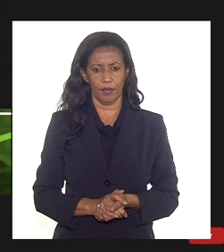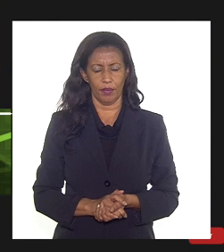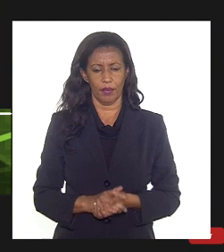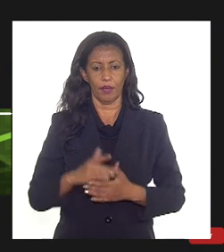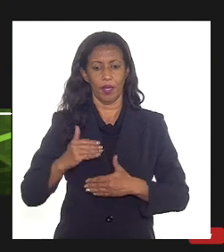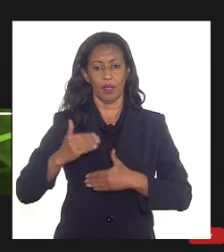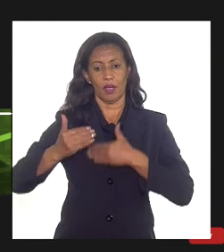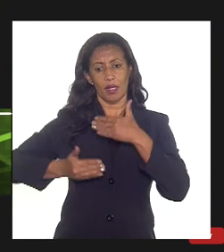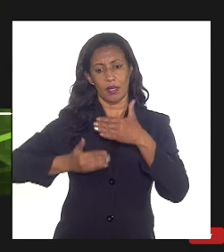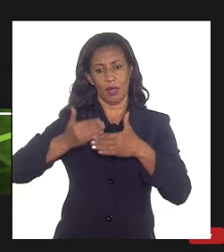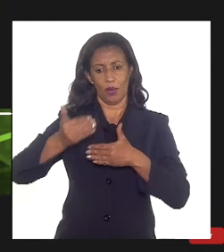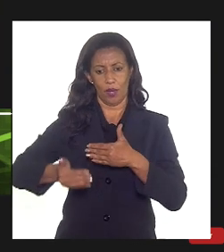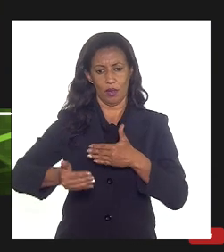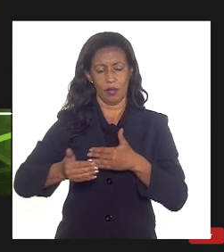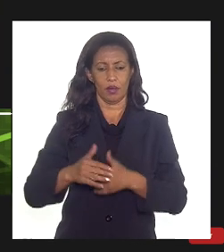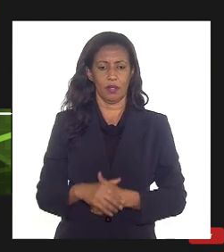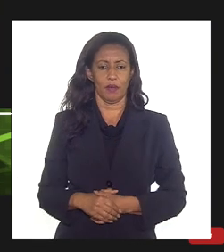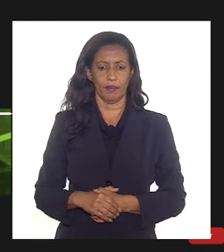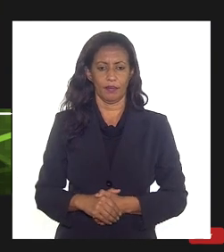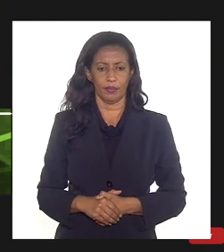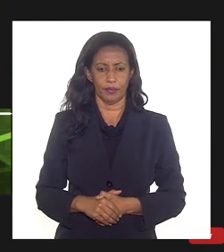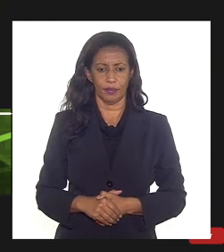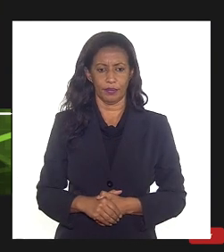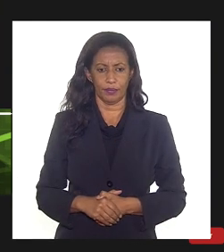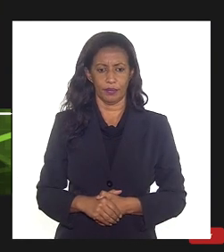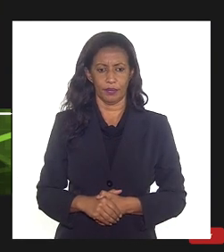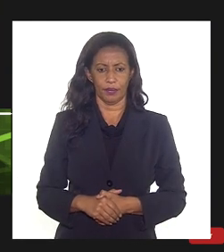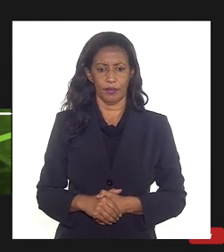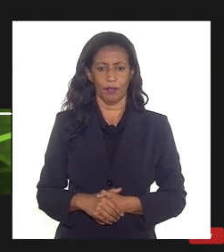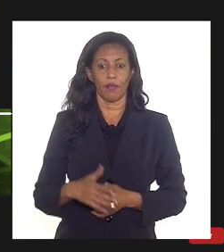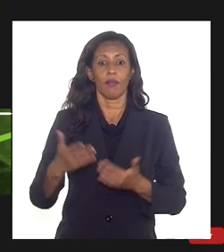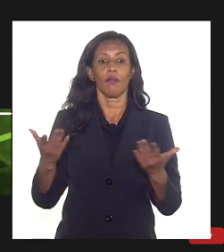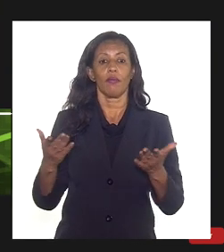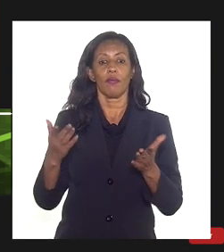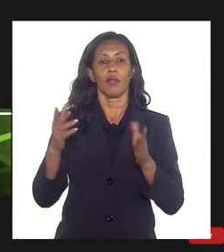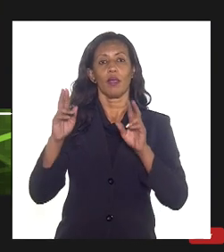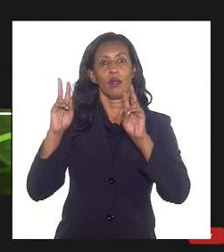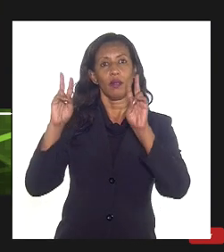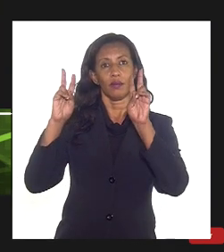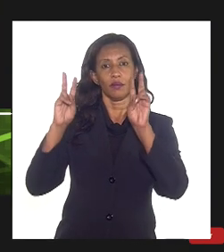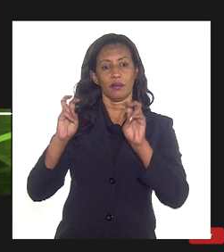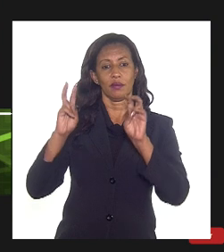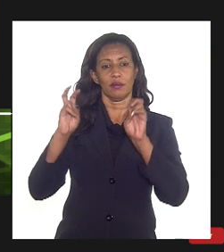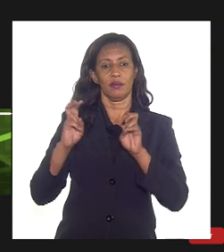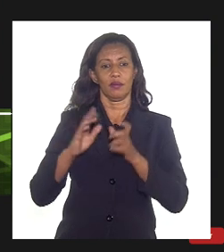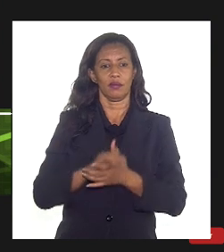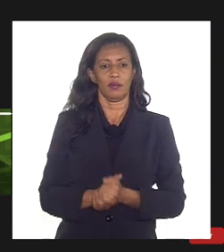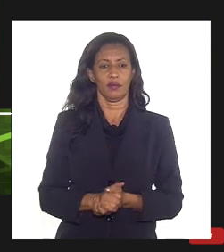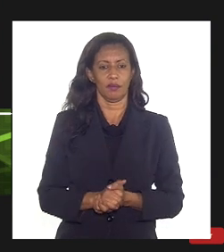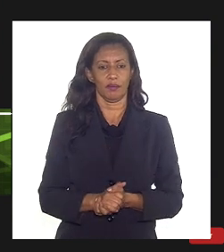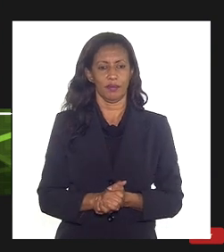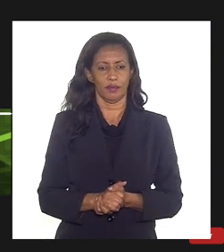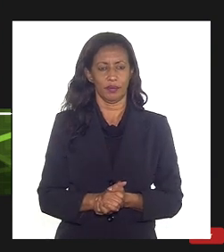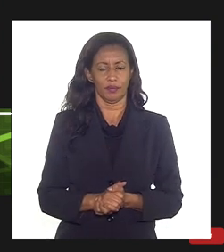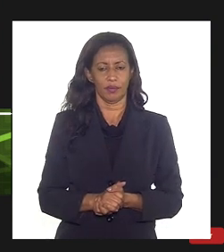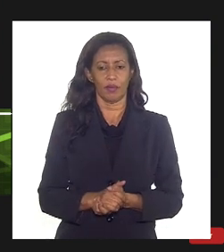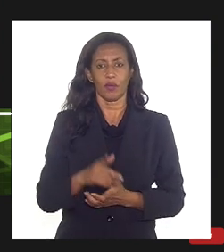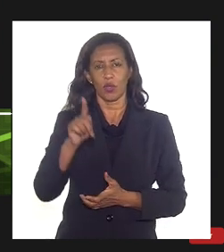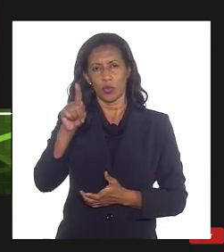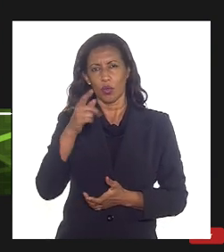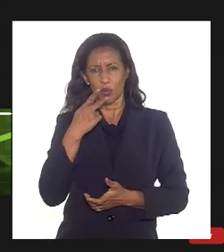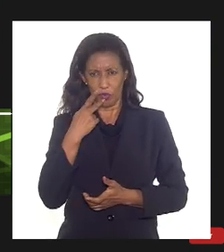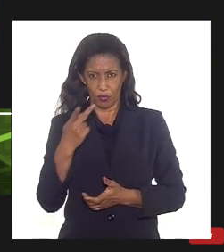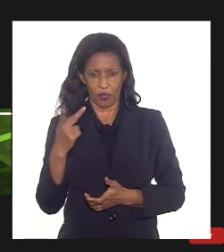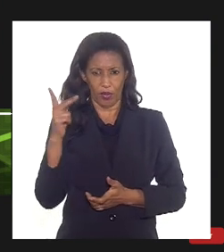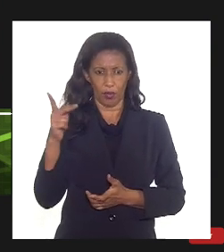sequência começa a abordar um pouquinho do aspecto que senhor deputado questionou né